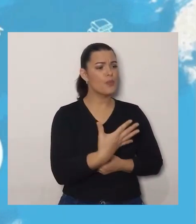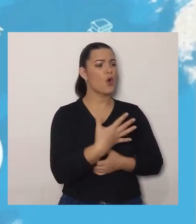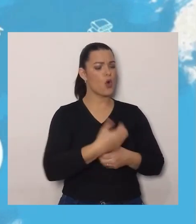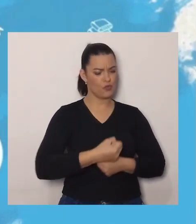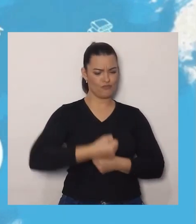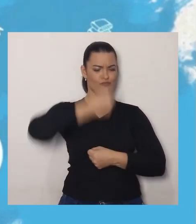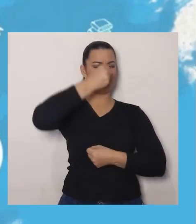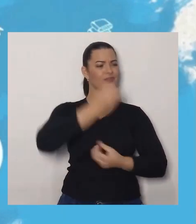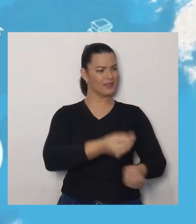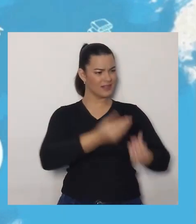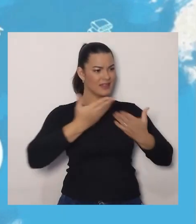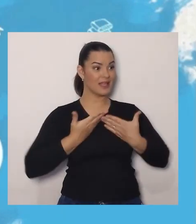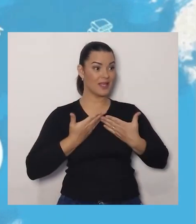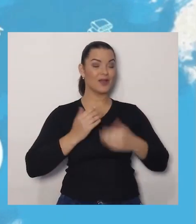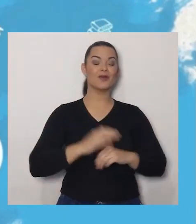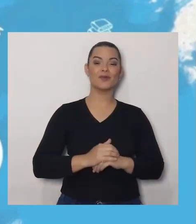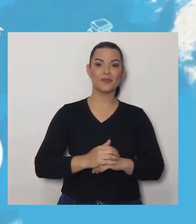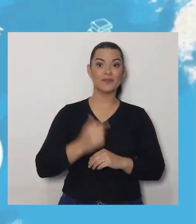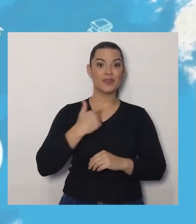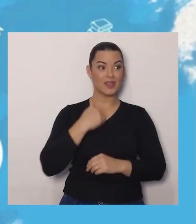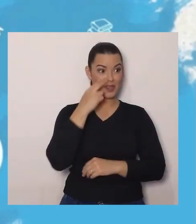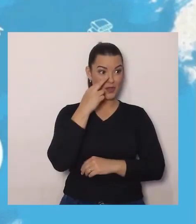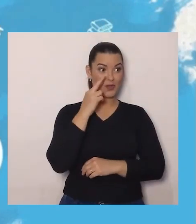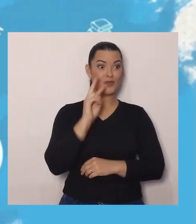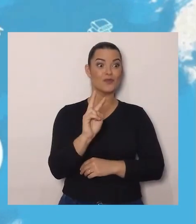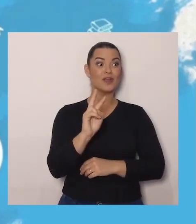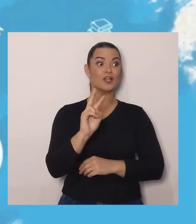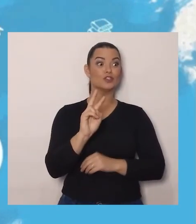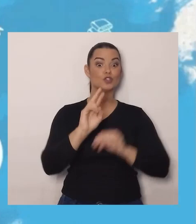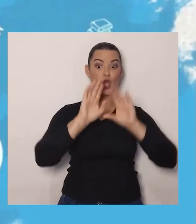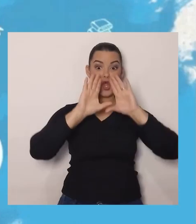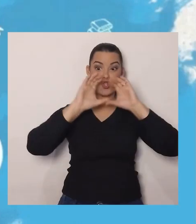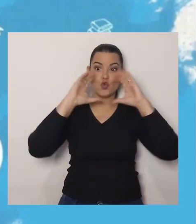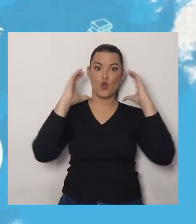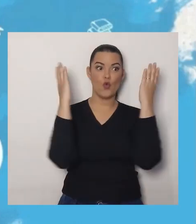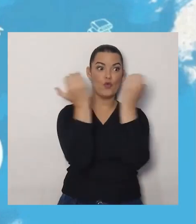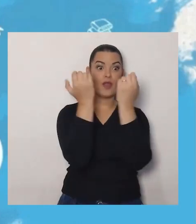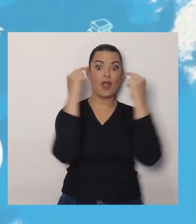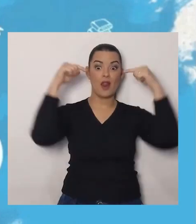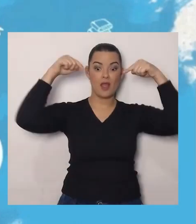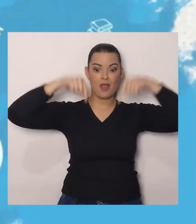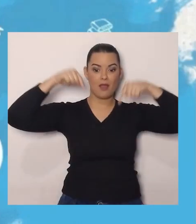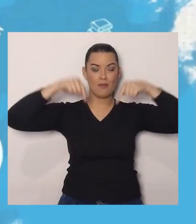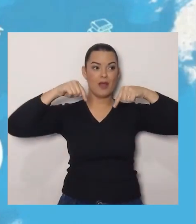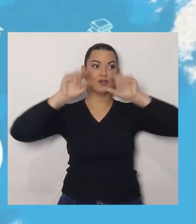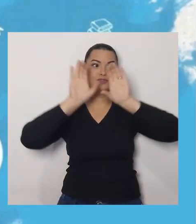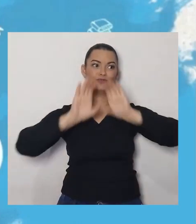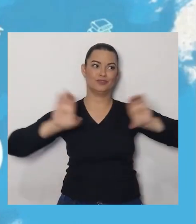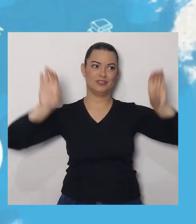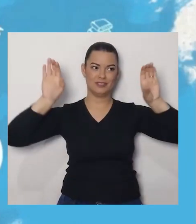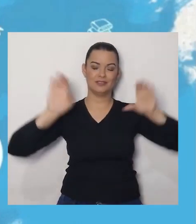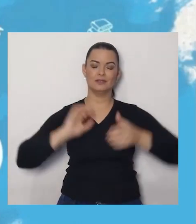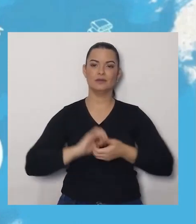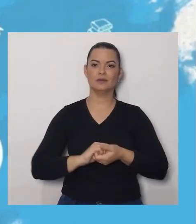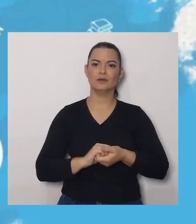guarda-chuva. Estou vendo uma nuvem lá embaixo no céu. Chegando.